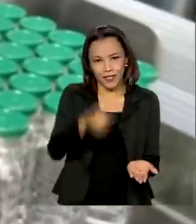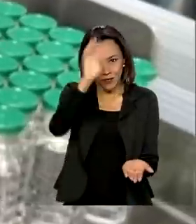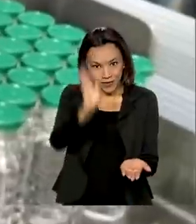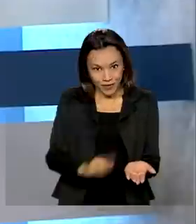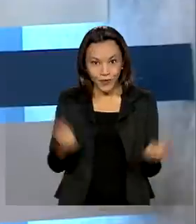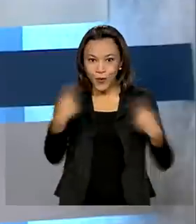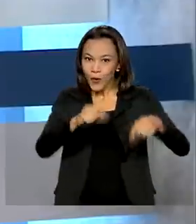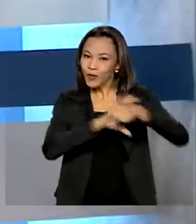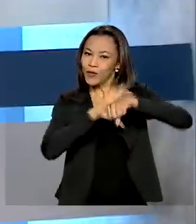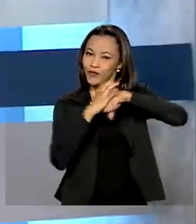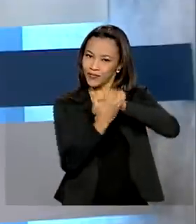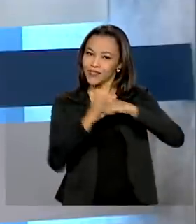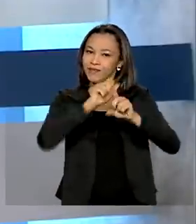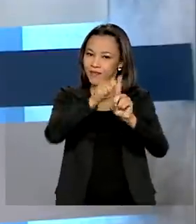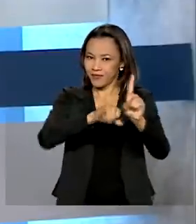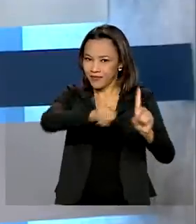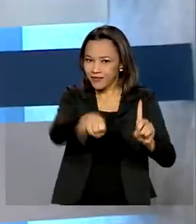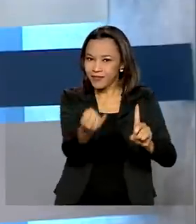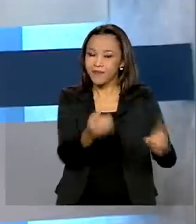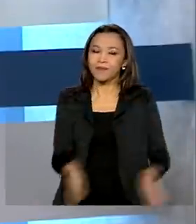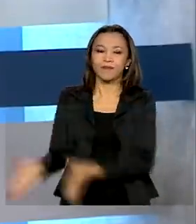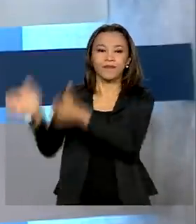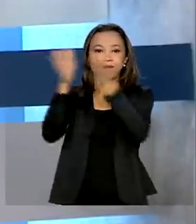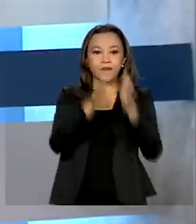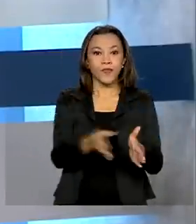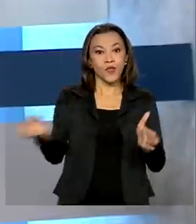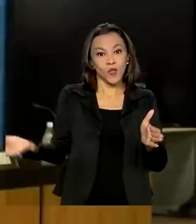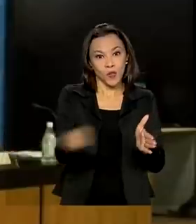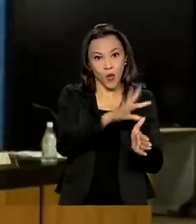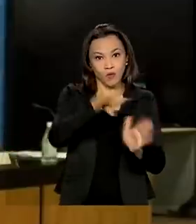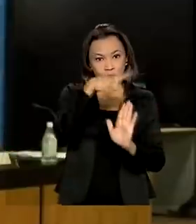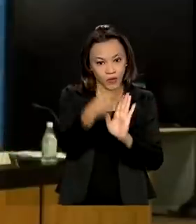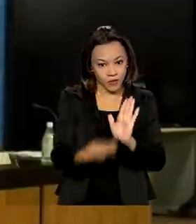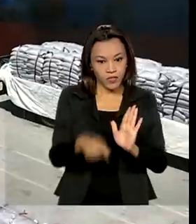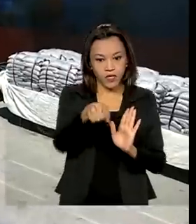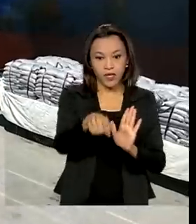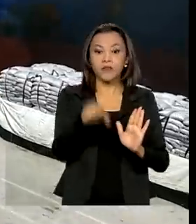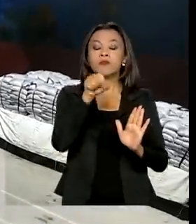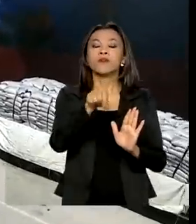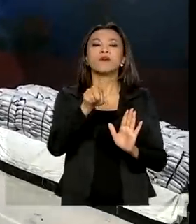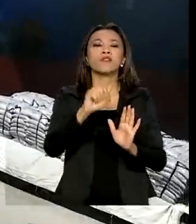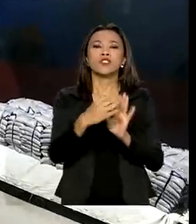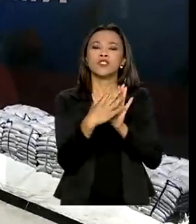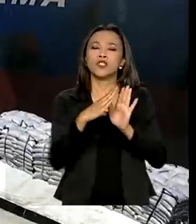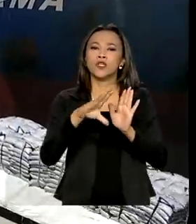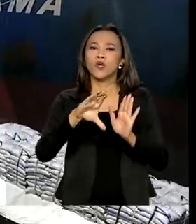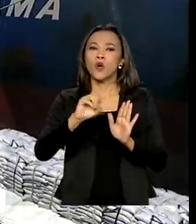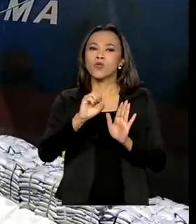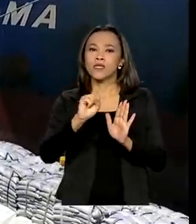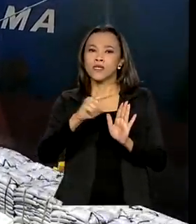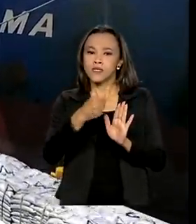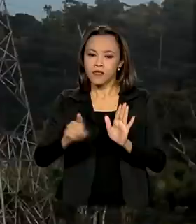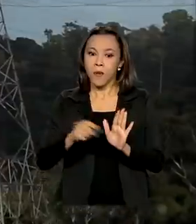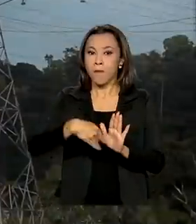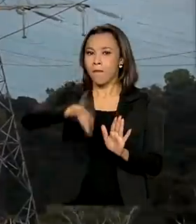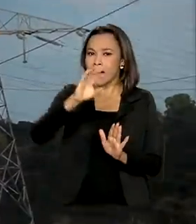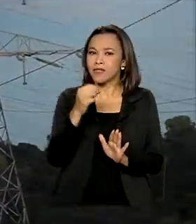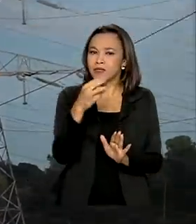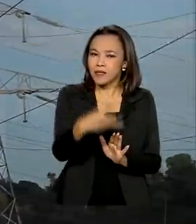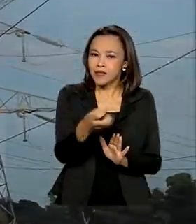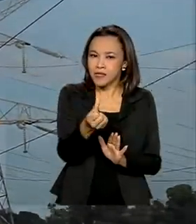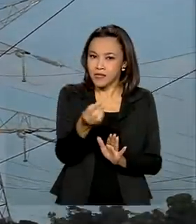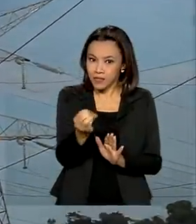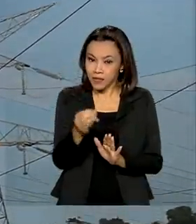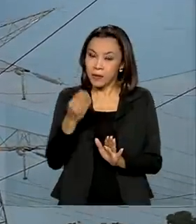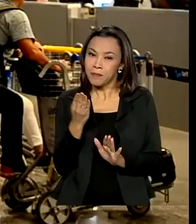em janeiro. Novos projetos de concessão do governo federal devem gerar mais de 360 bilhões de